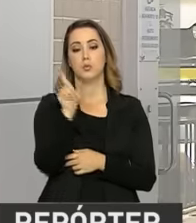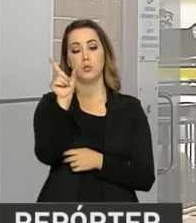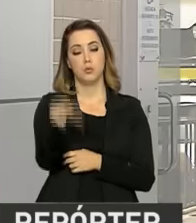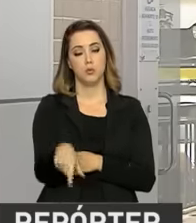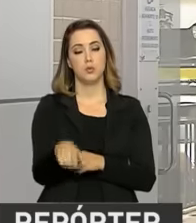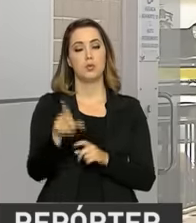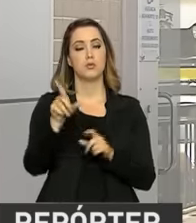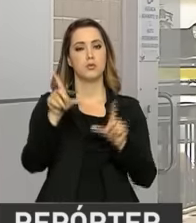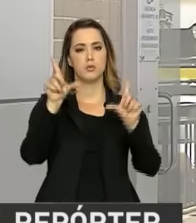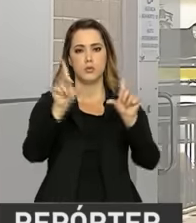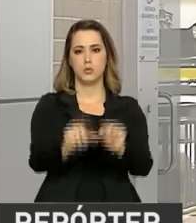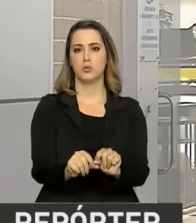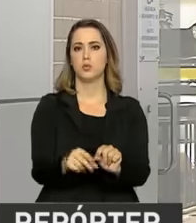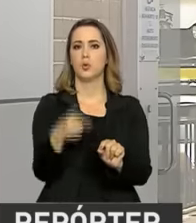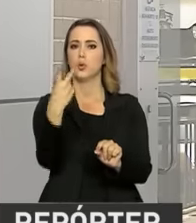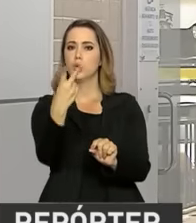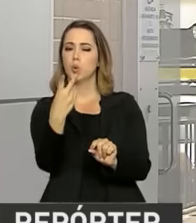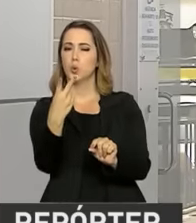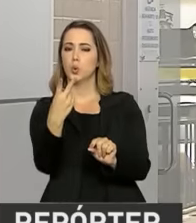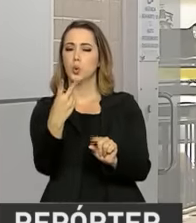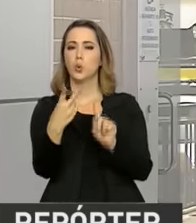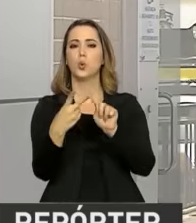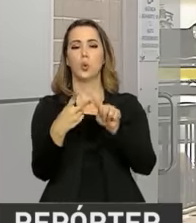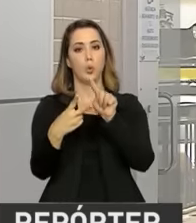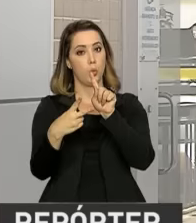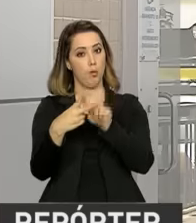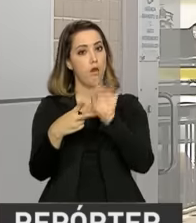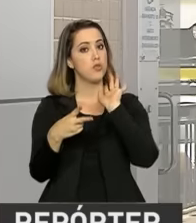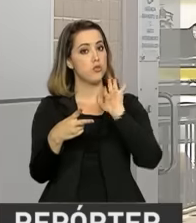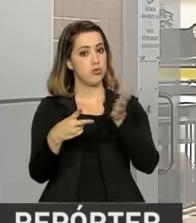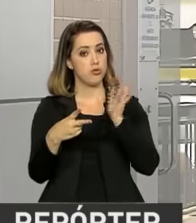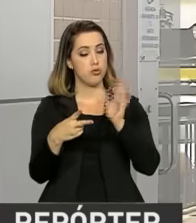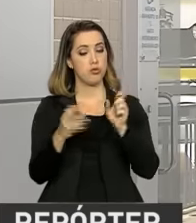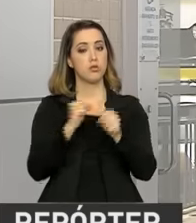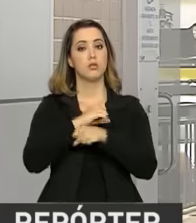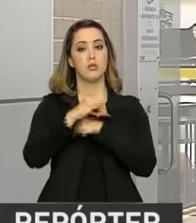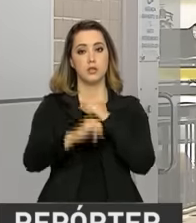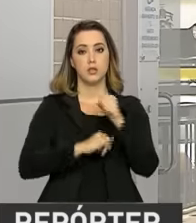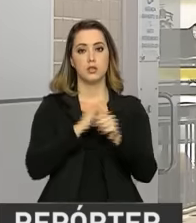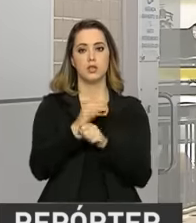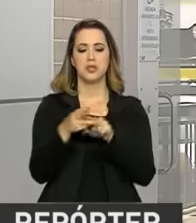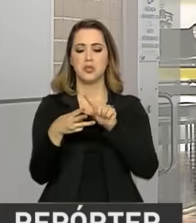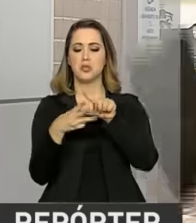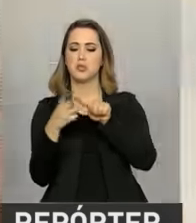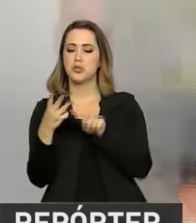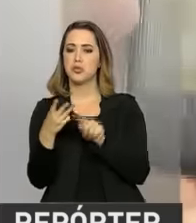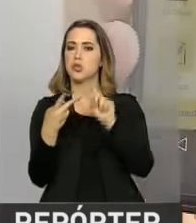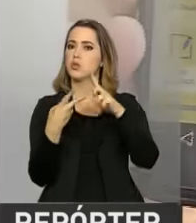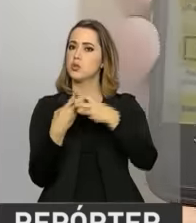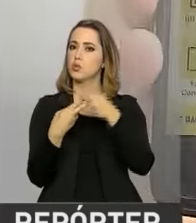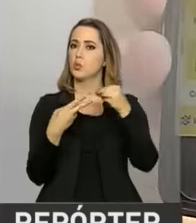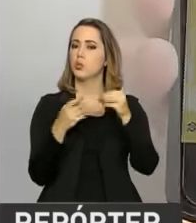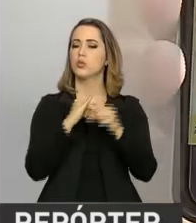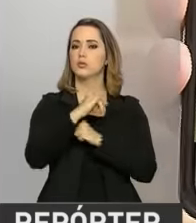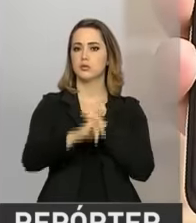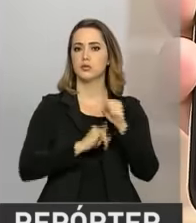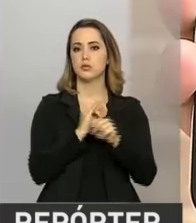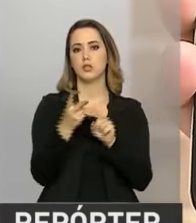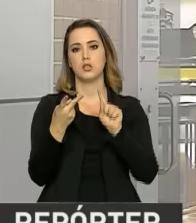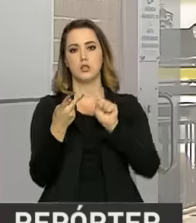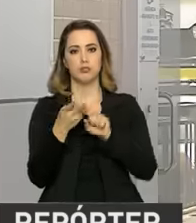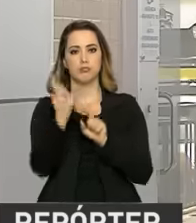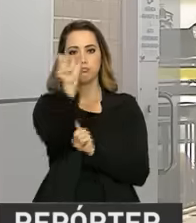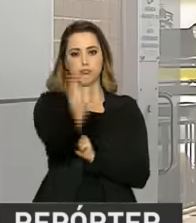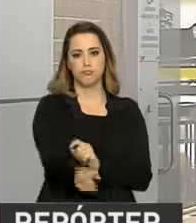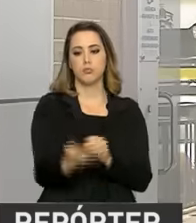do Brasil, duas em cada três transações são feitas por meio digital, pela internet ou pelo aplicativo de celular.